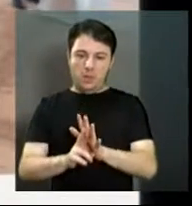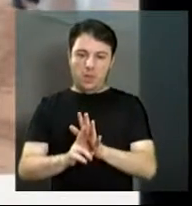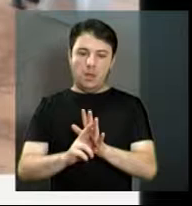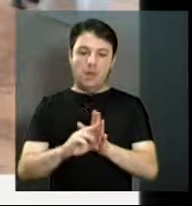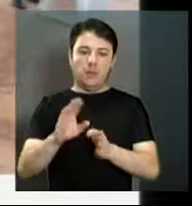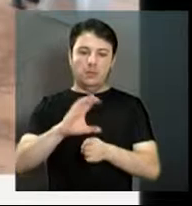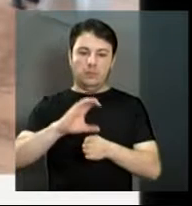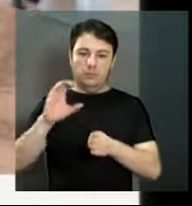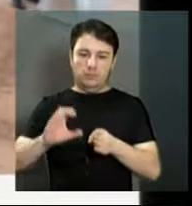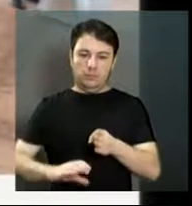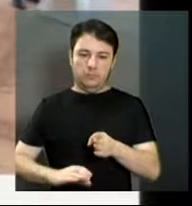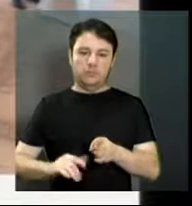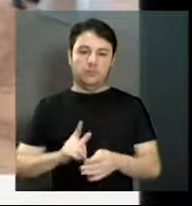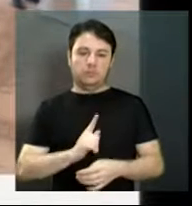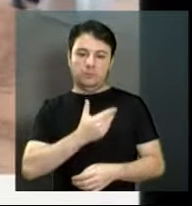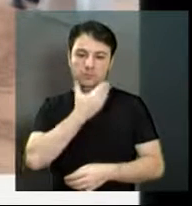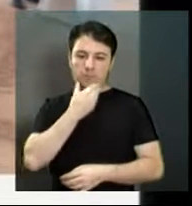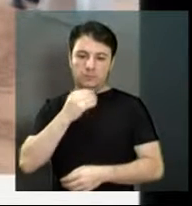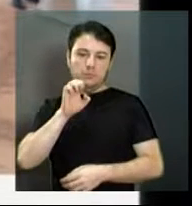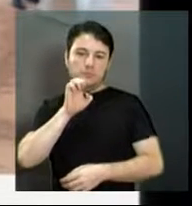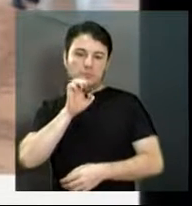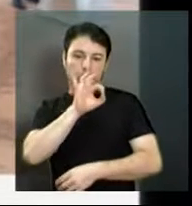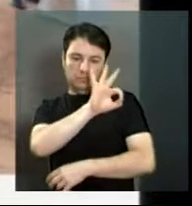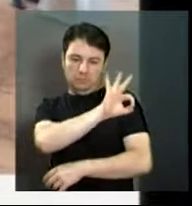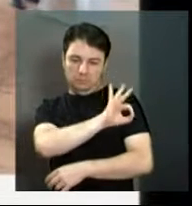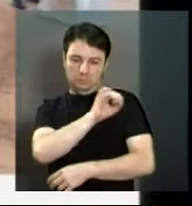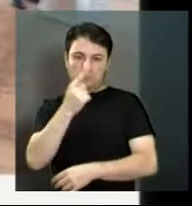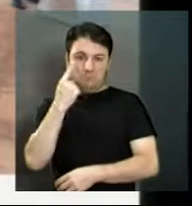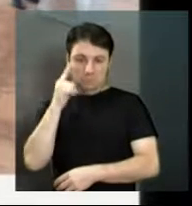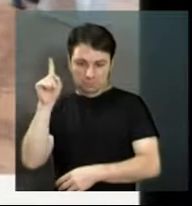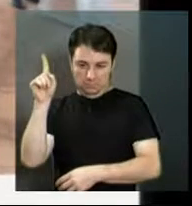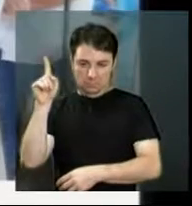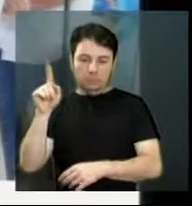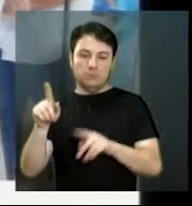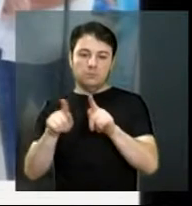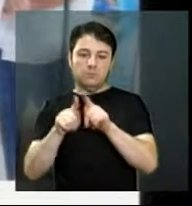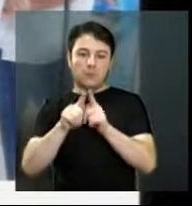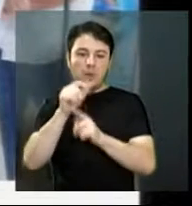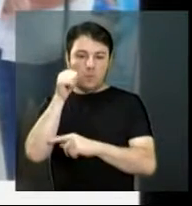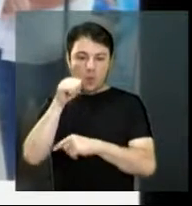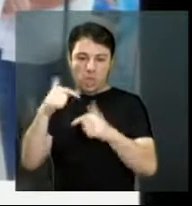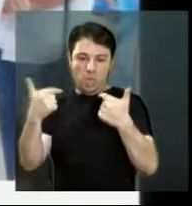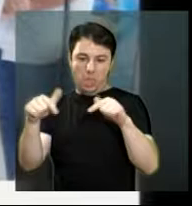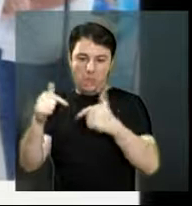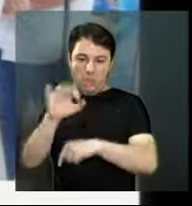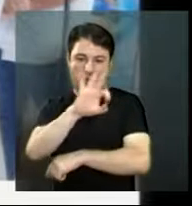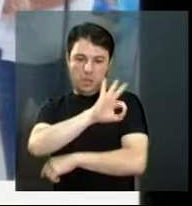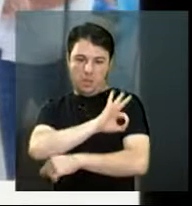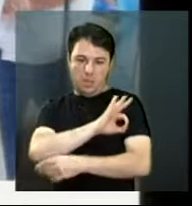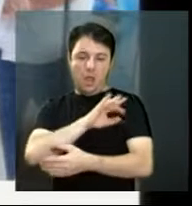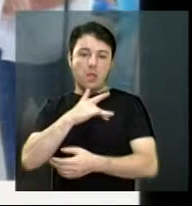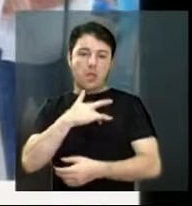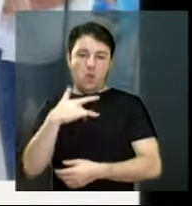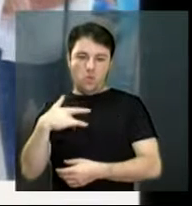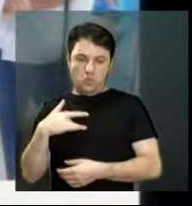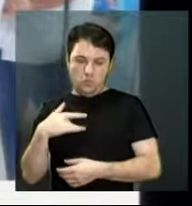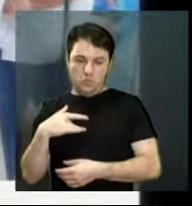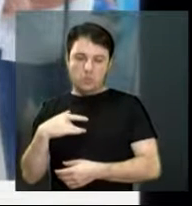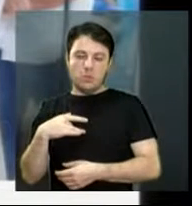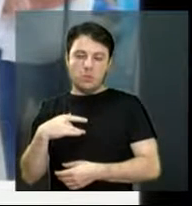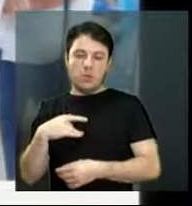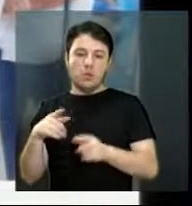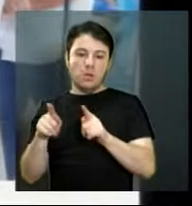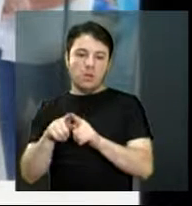onde também estiveram presentes o senhor prefeito Edinho Silva, a secretária de Saúde Eliano Naim, o nobre vereador